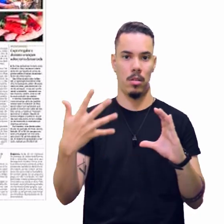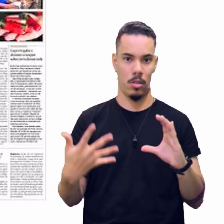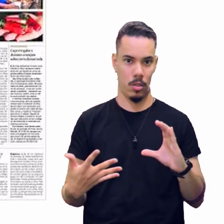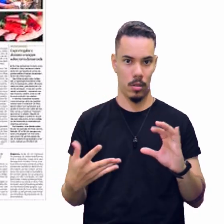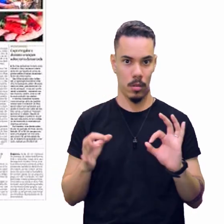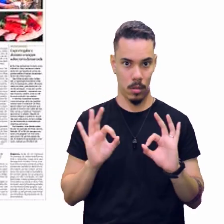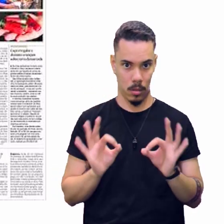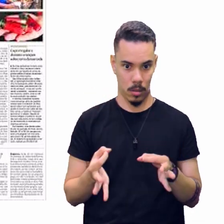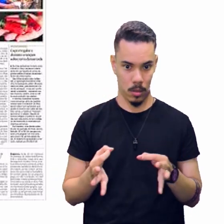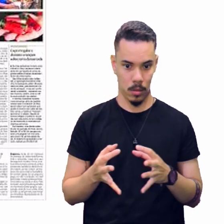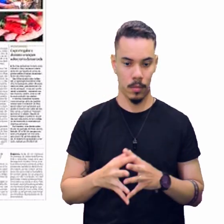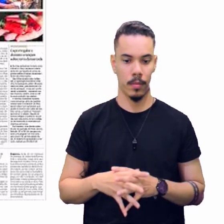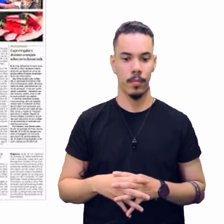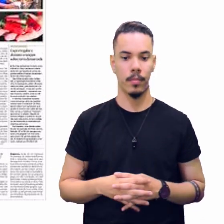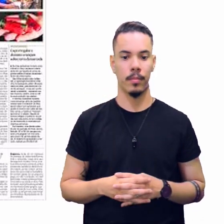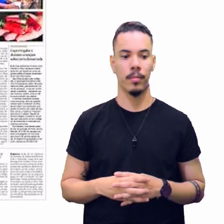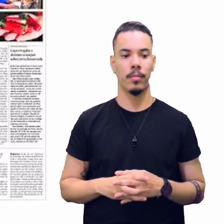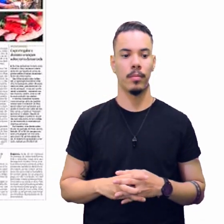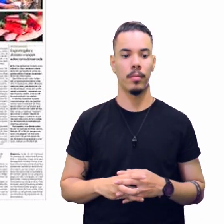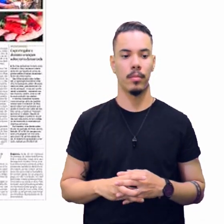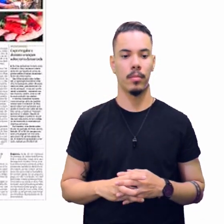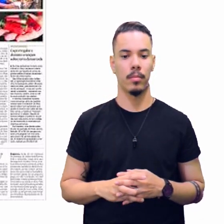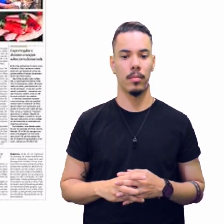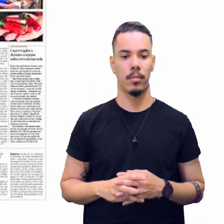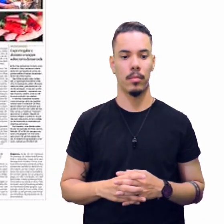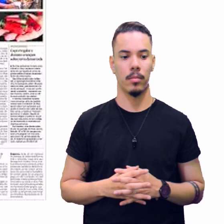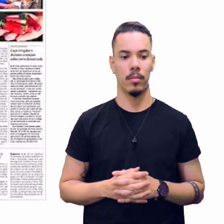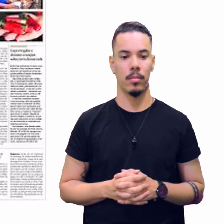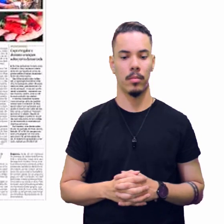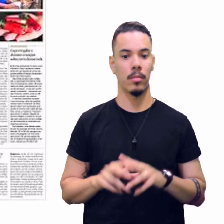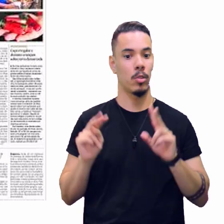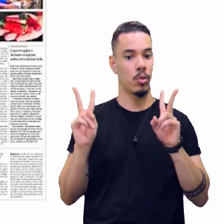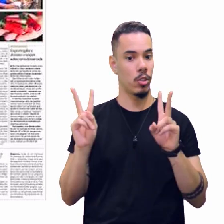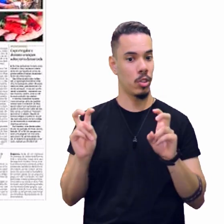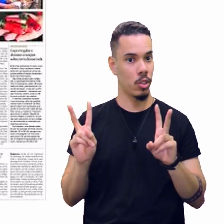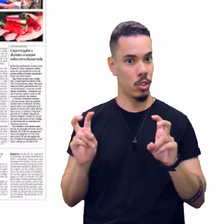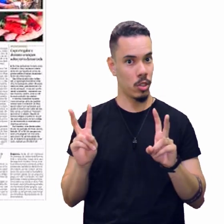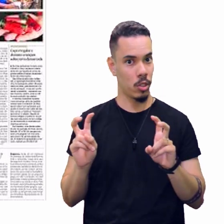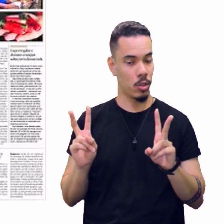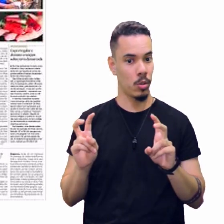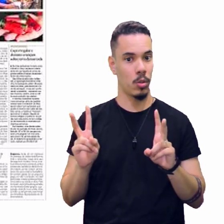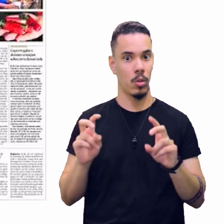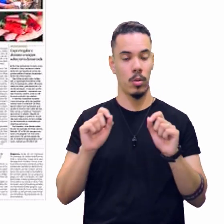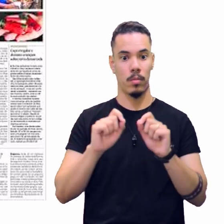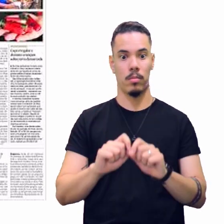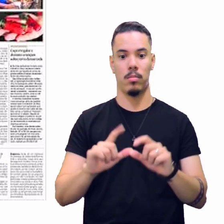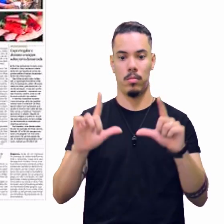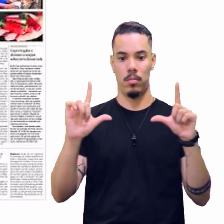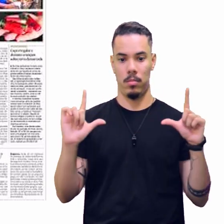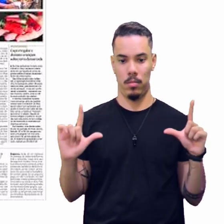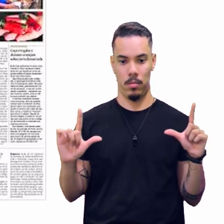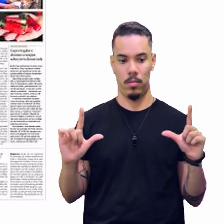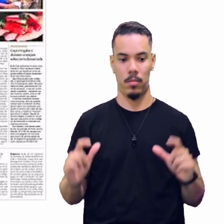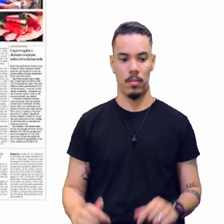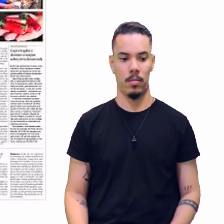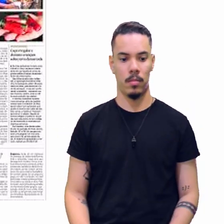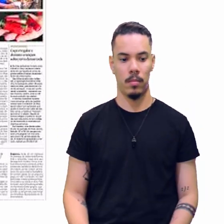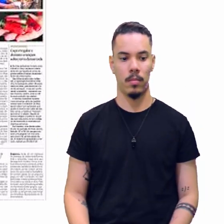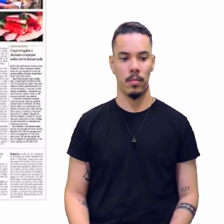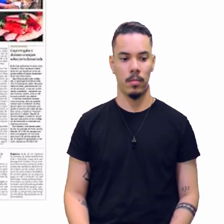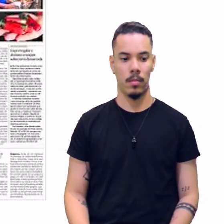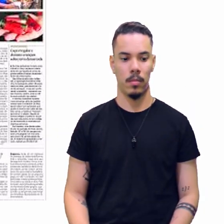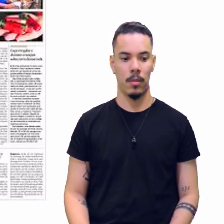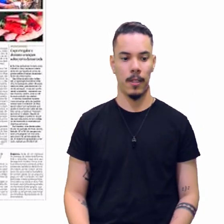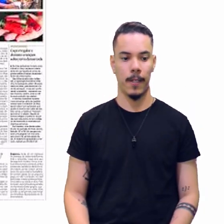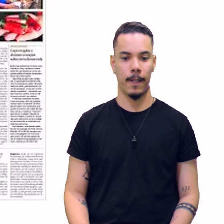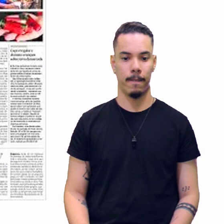Certinho? Então, aqui fica ligado. O título, sempre em destaque. Deixa eu ver se eu coloco